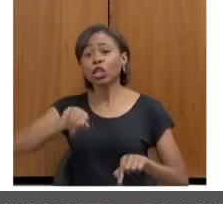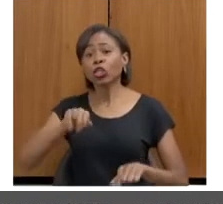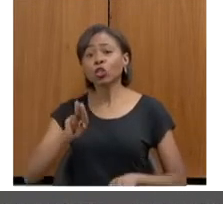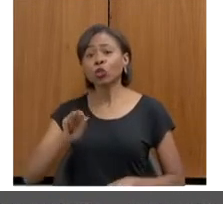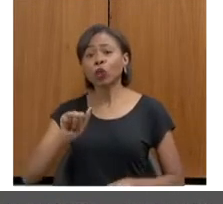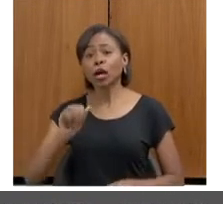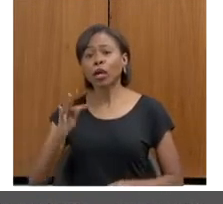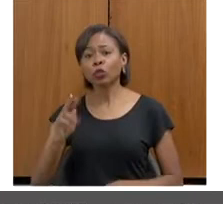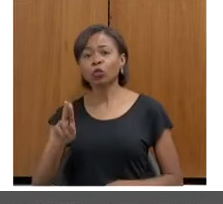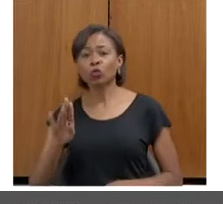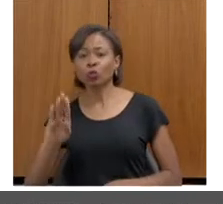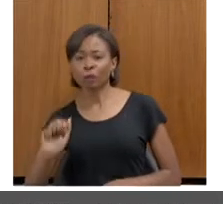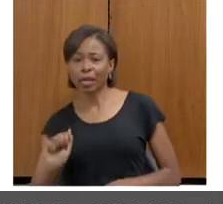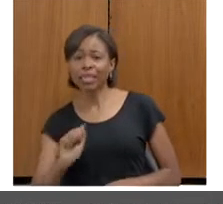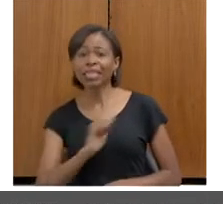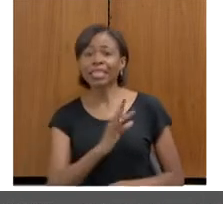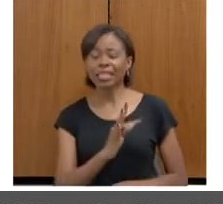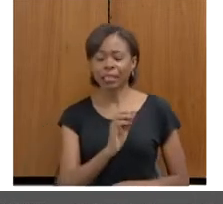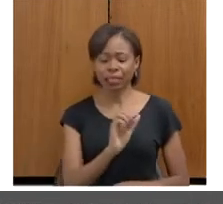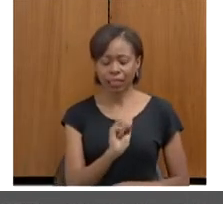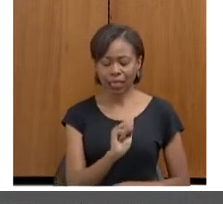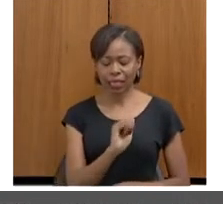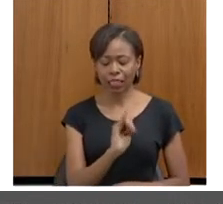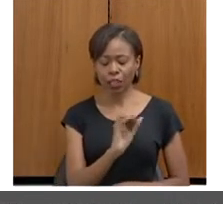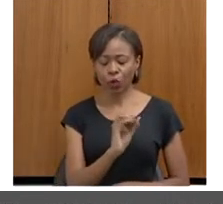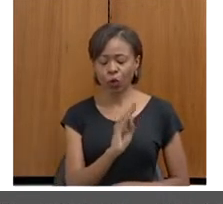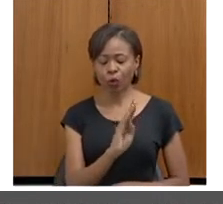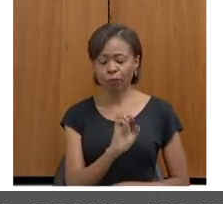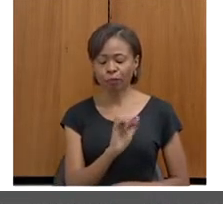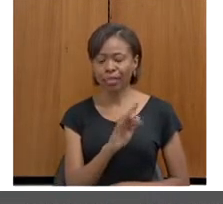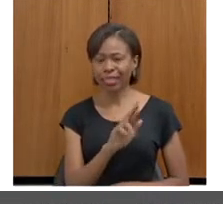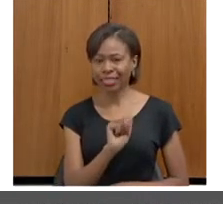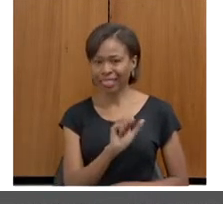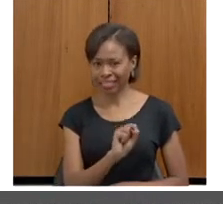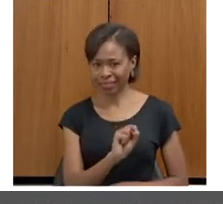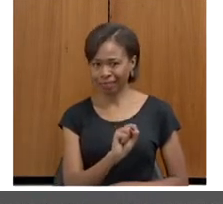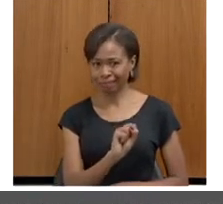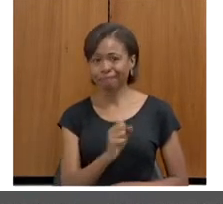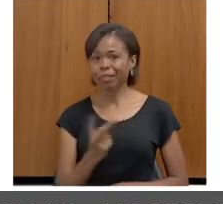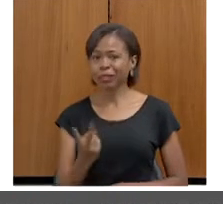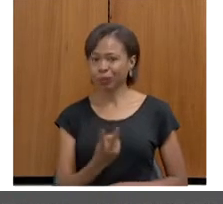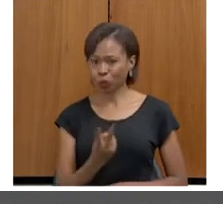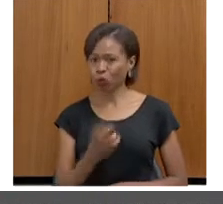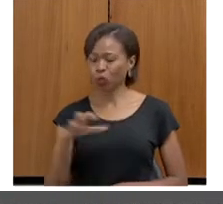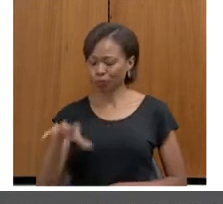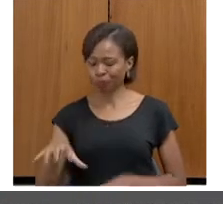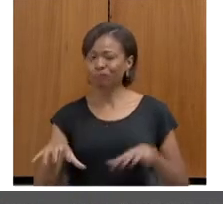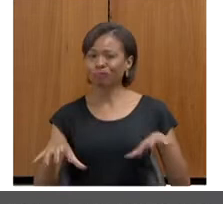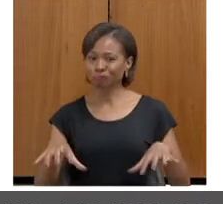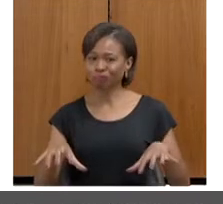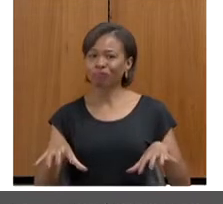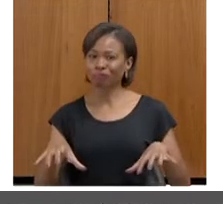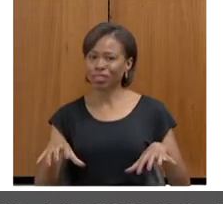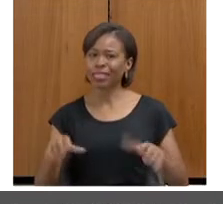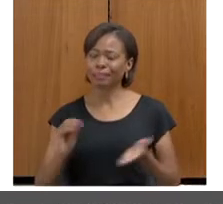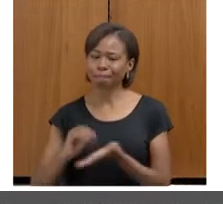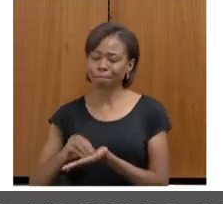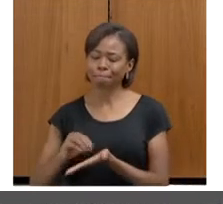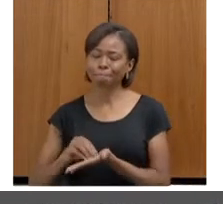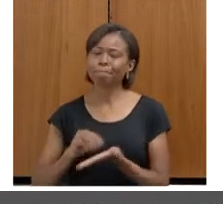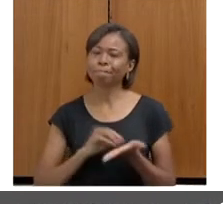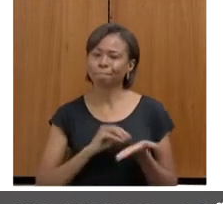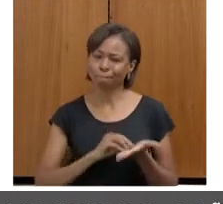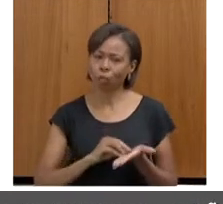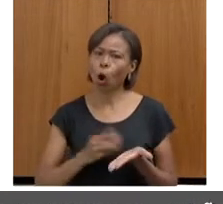Itaiobeiras. Então, assim, hoje eu consigo te falar isso com segurança, com técnica, e aí